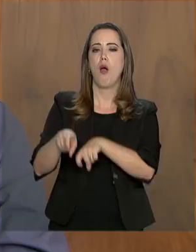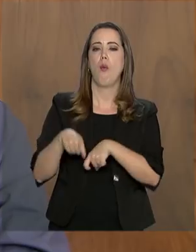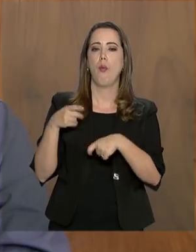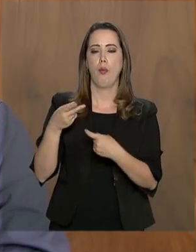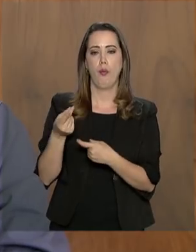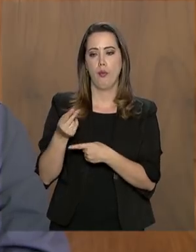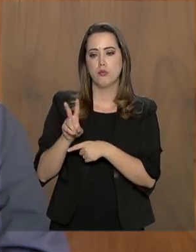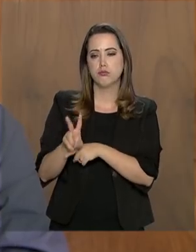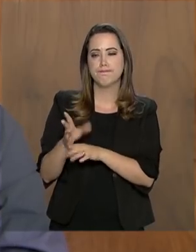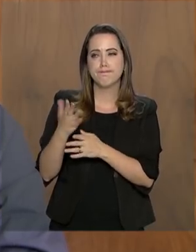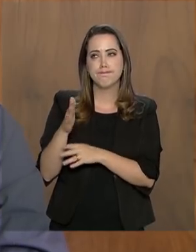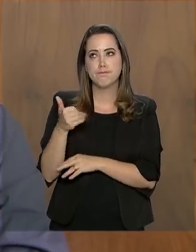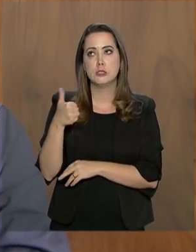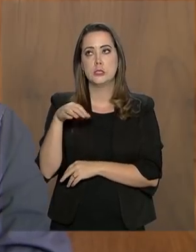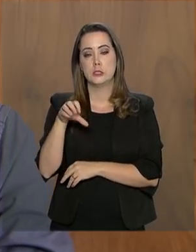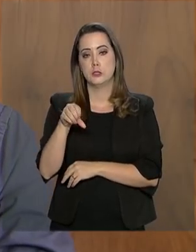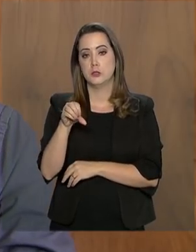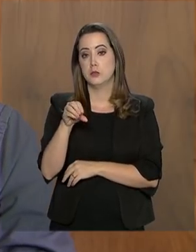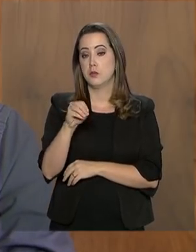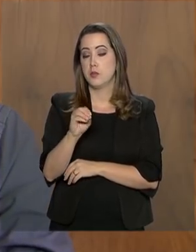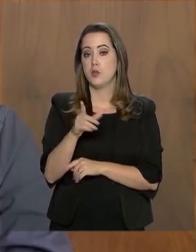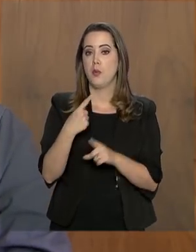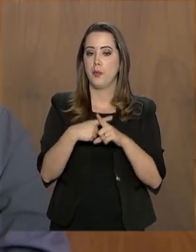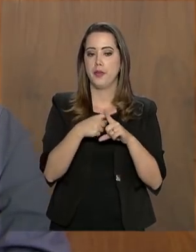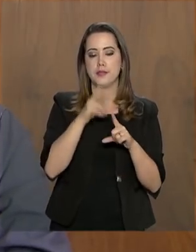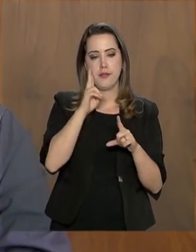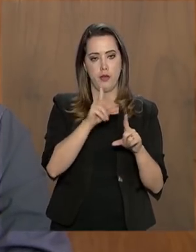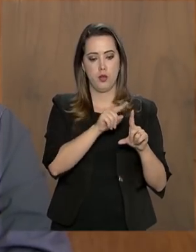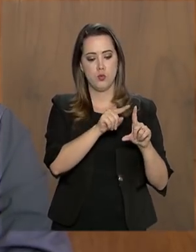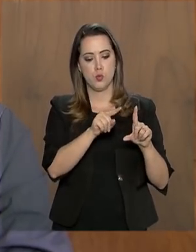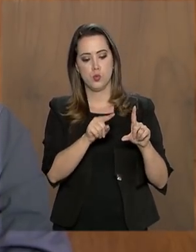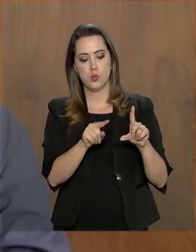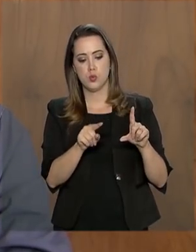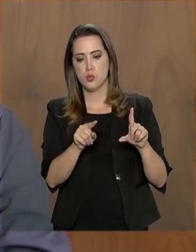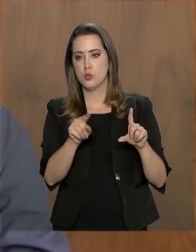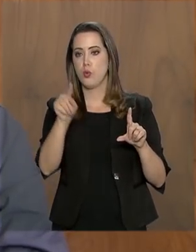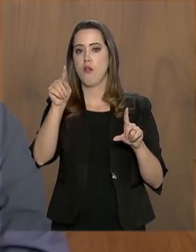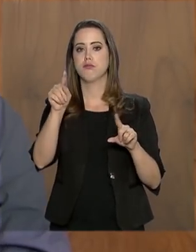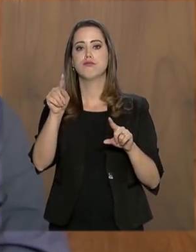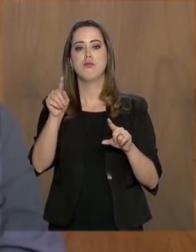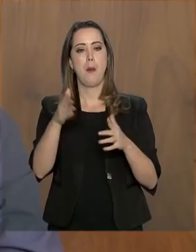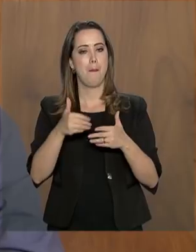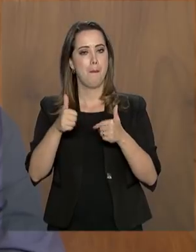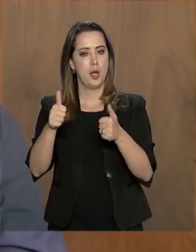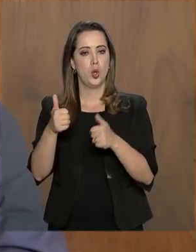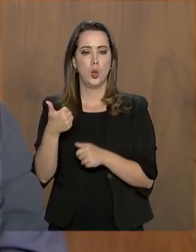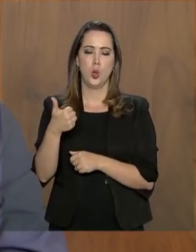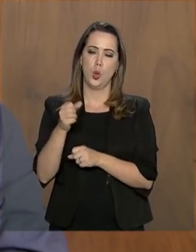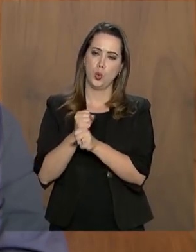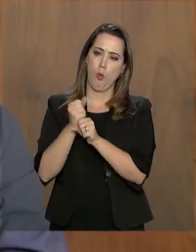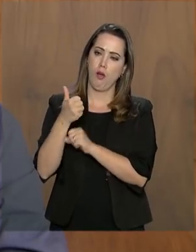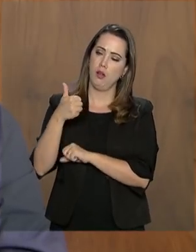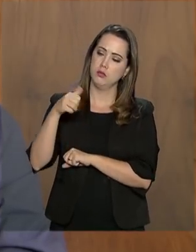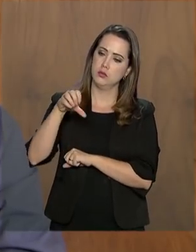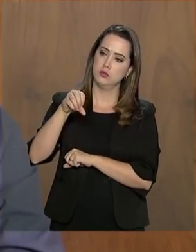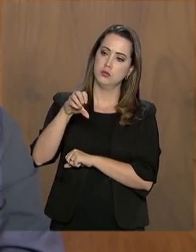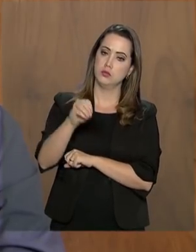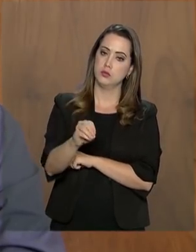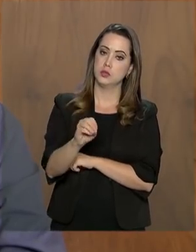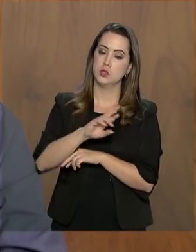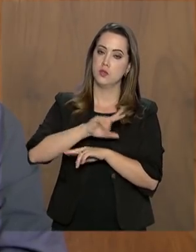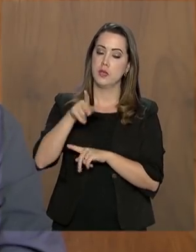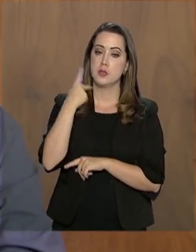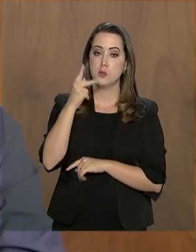principalmente nos anos 90, a curva de crédito rural muda a partir dos anos 90 para cima. Então, um conjunto grande de políticas